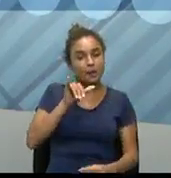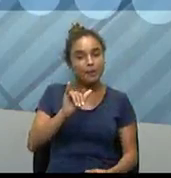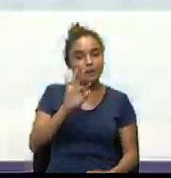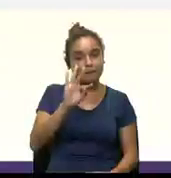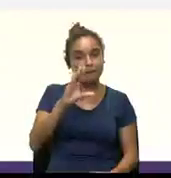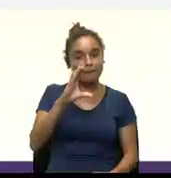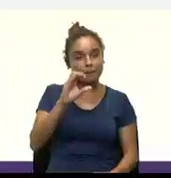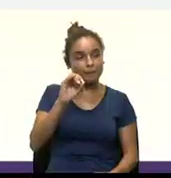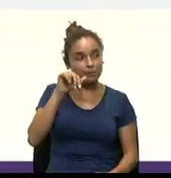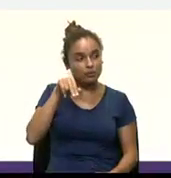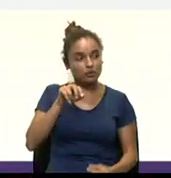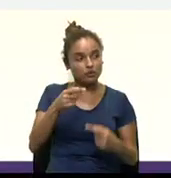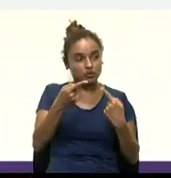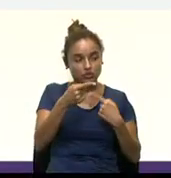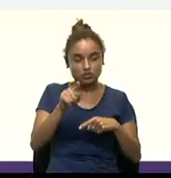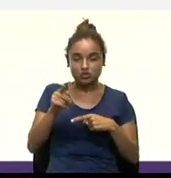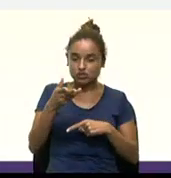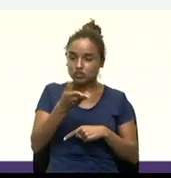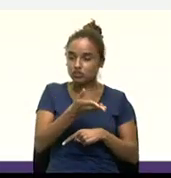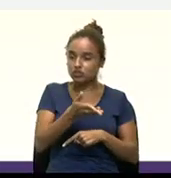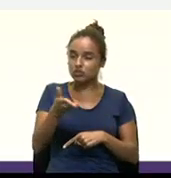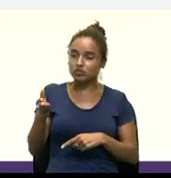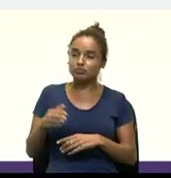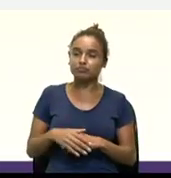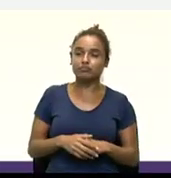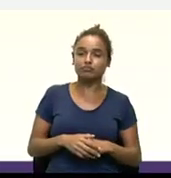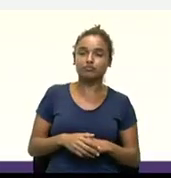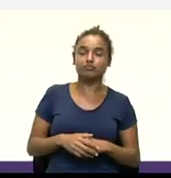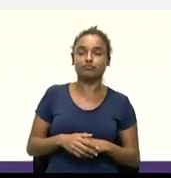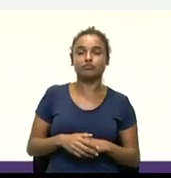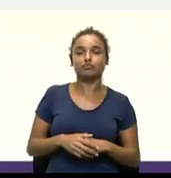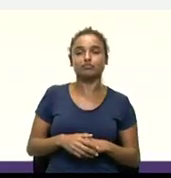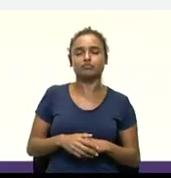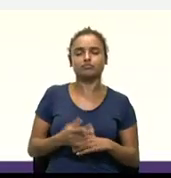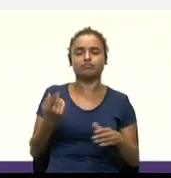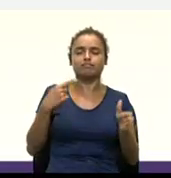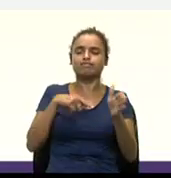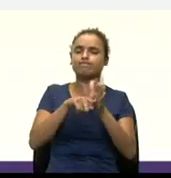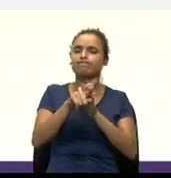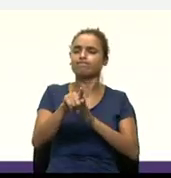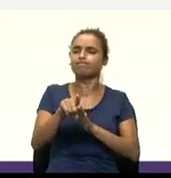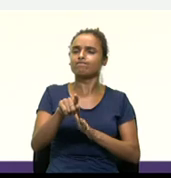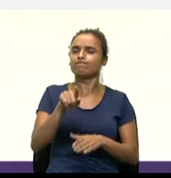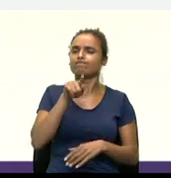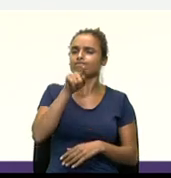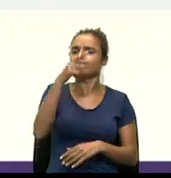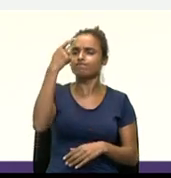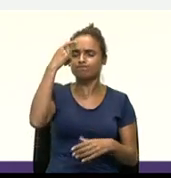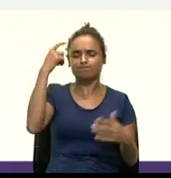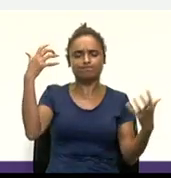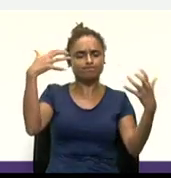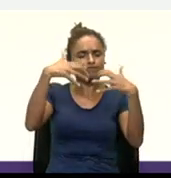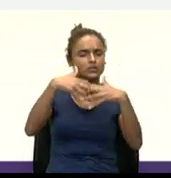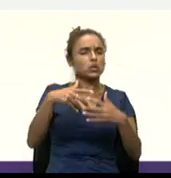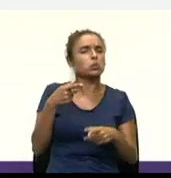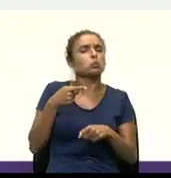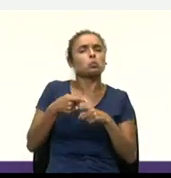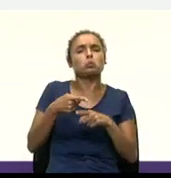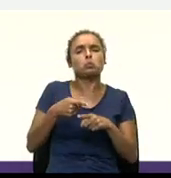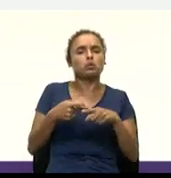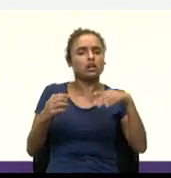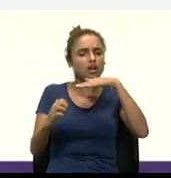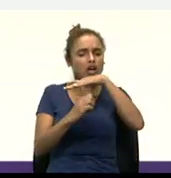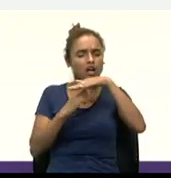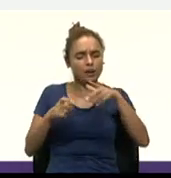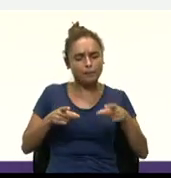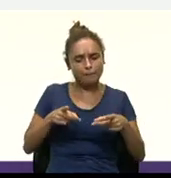coloca aí provocando novas situações. E aí, uma pergunta de reflexão. Por que algumas empresas